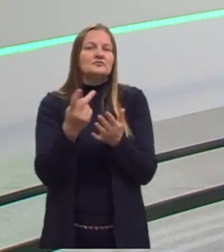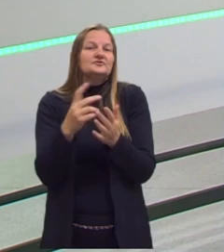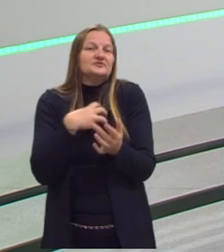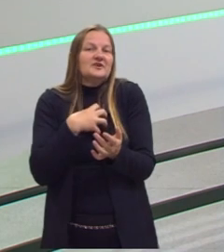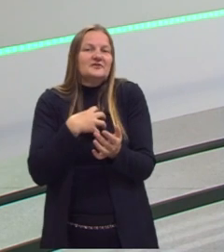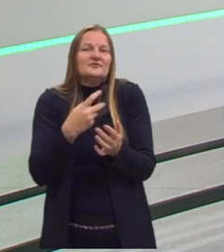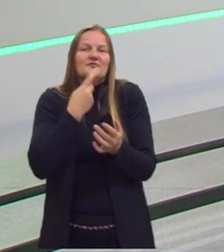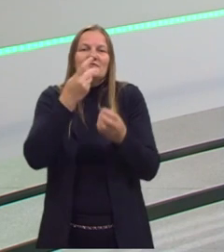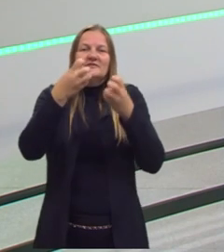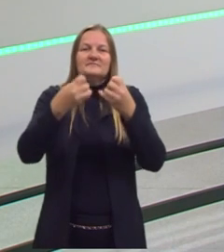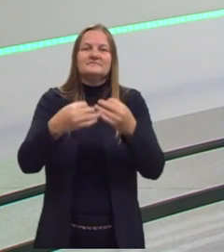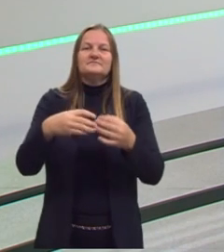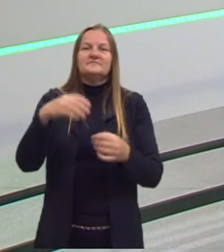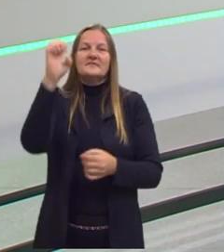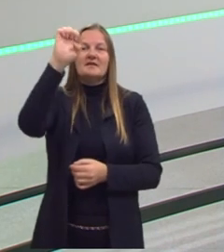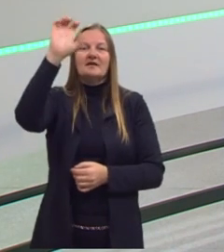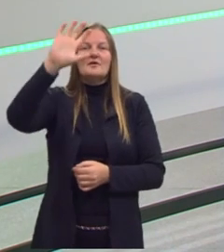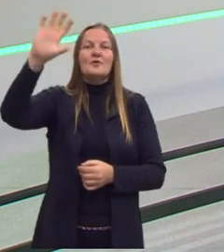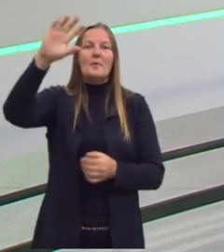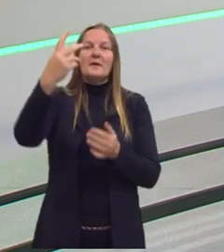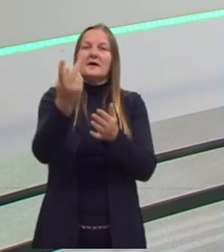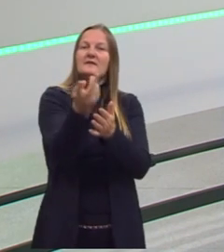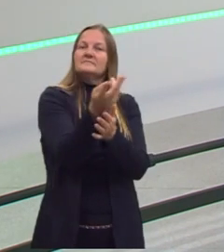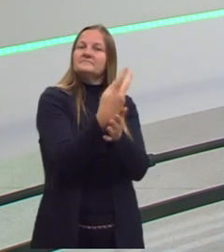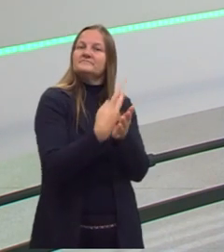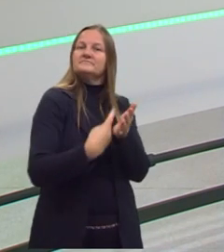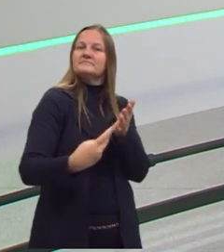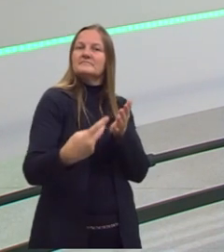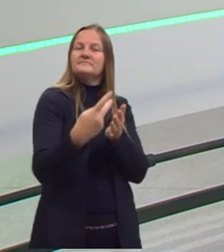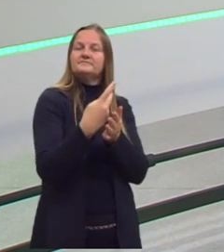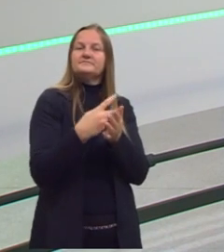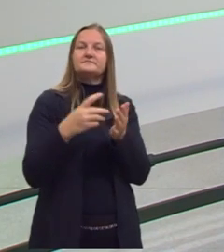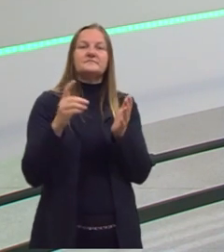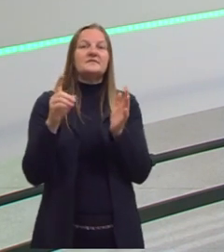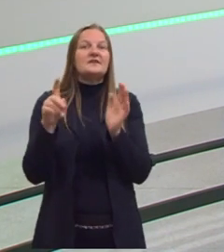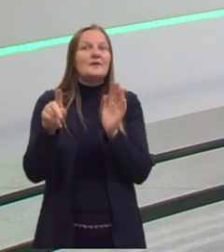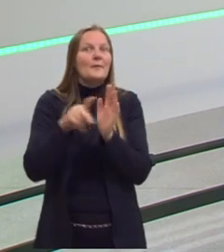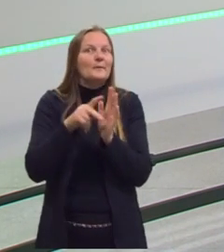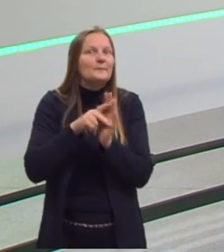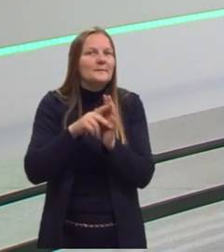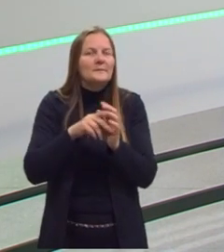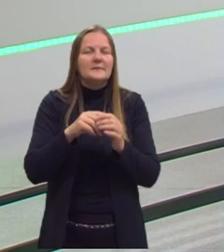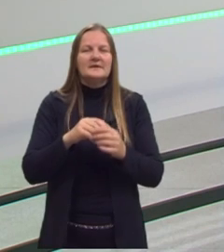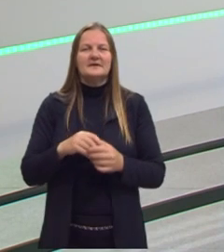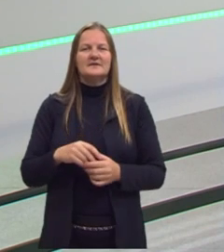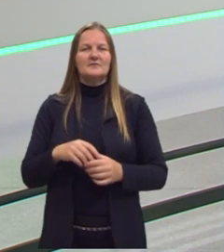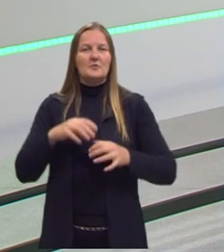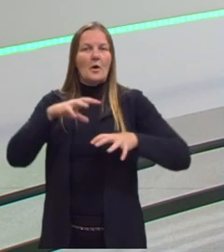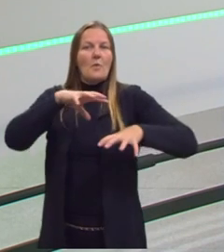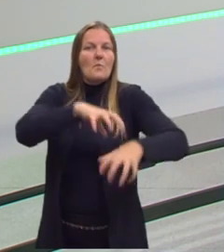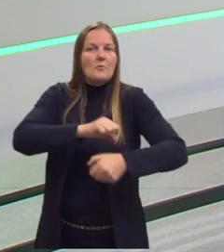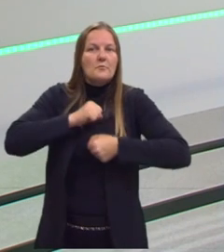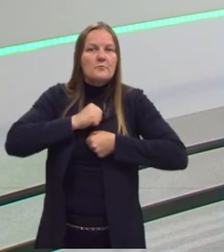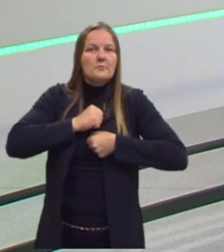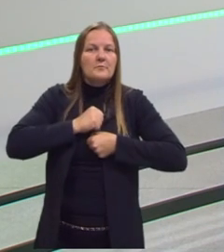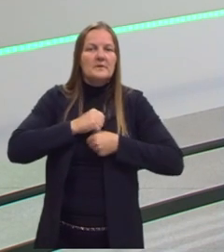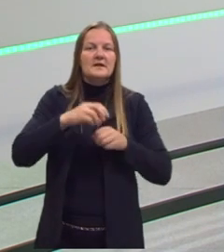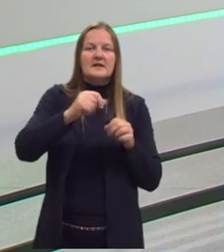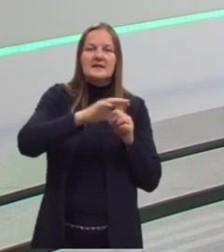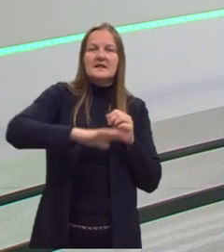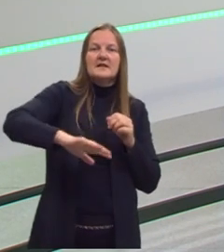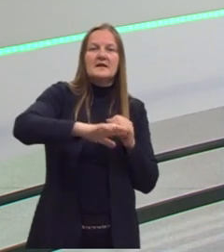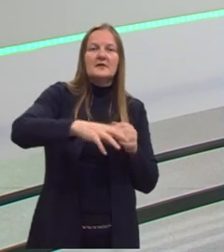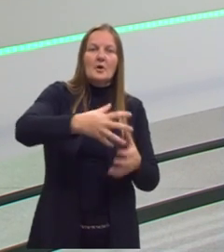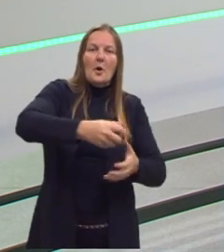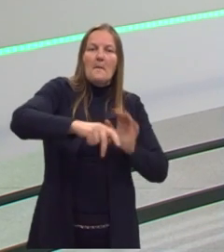E os europeus, quando produzem um mapa, eles não produziam só para se orientar. Também era uma forma de se apropriar deste território